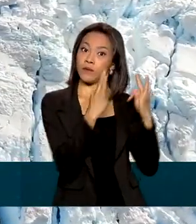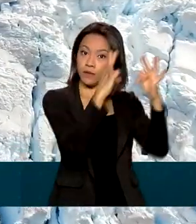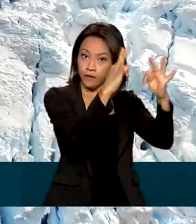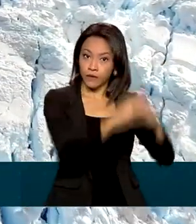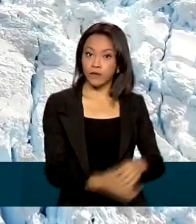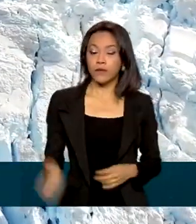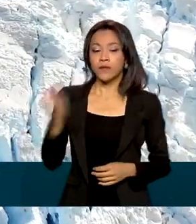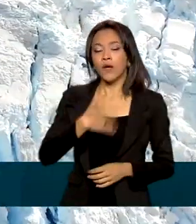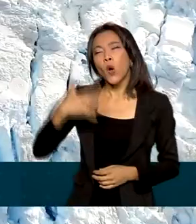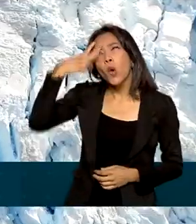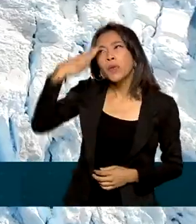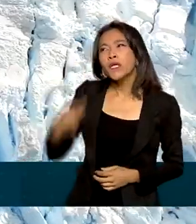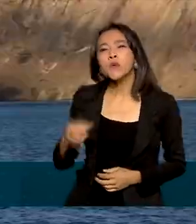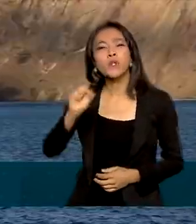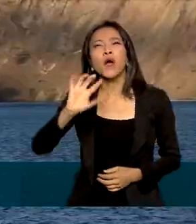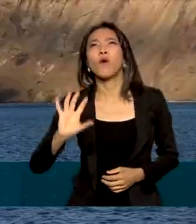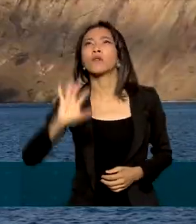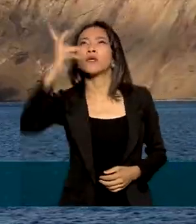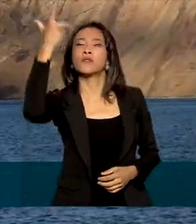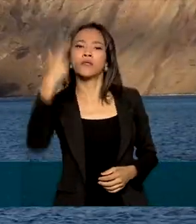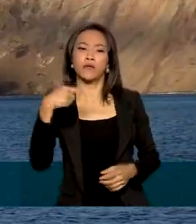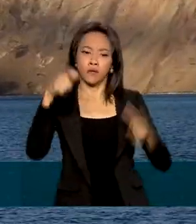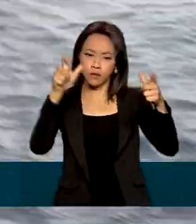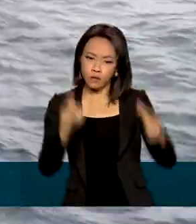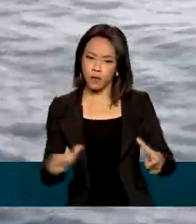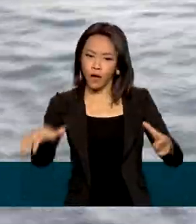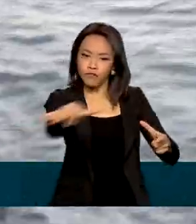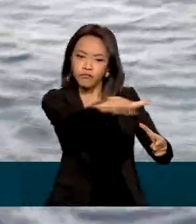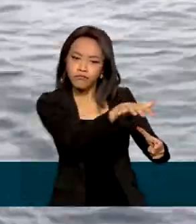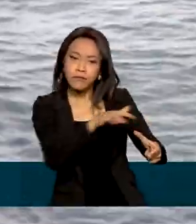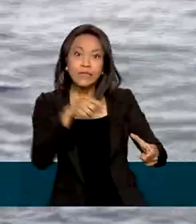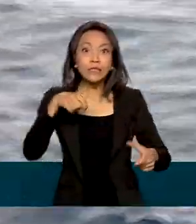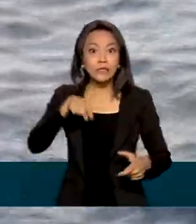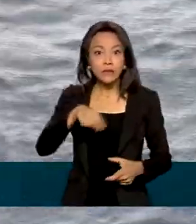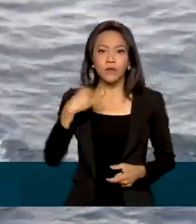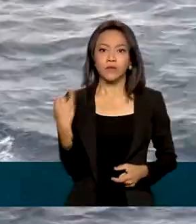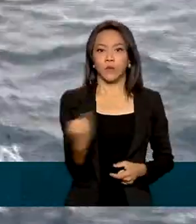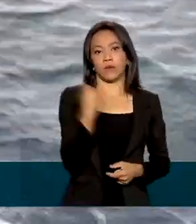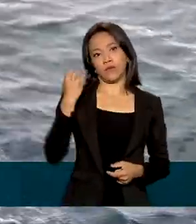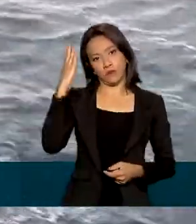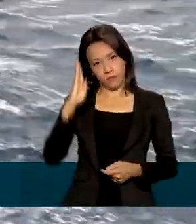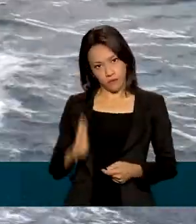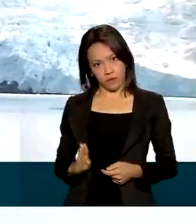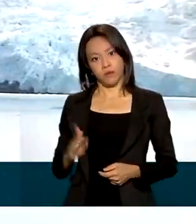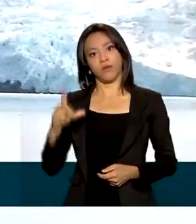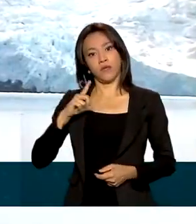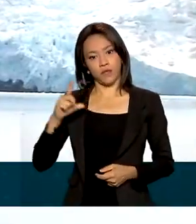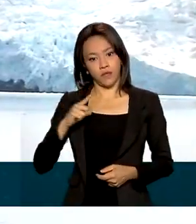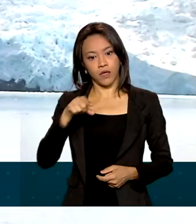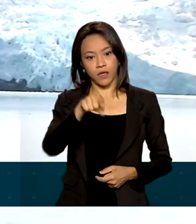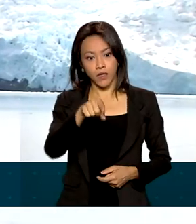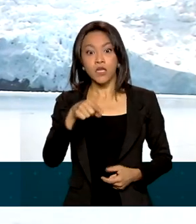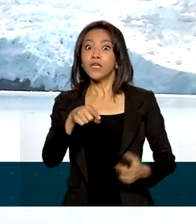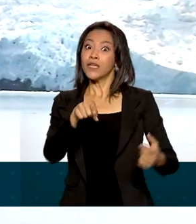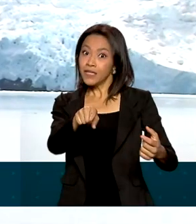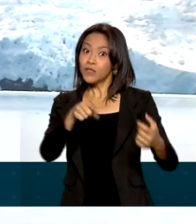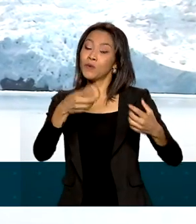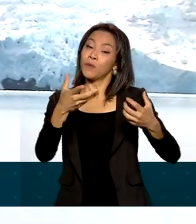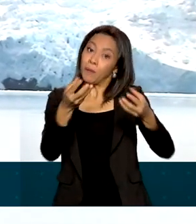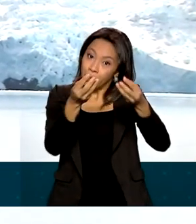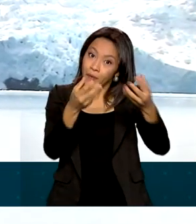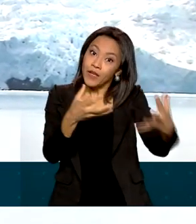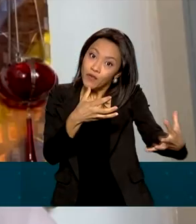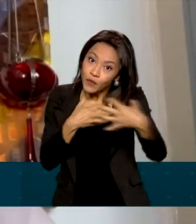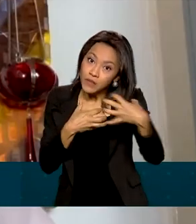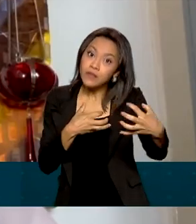Compreender melhor os fenômenos que ocorrem no continente gelado é importante para o Brasil, que tem o clima afetado diretamente pela